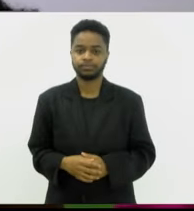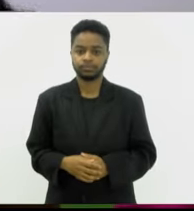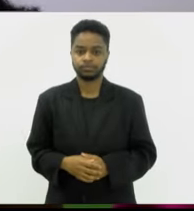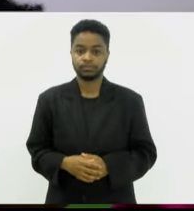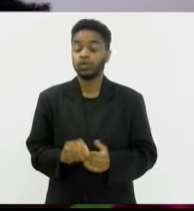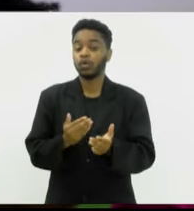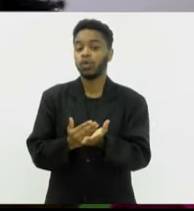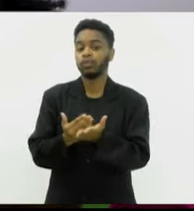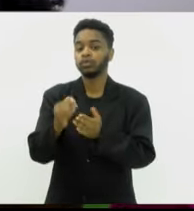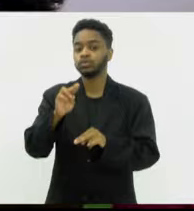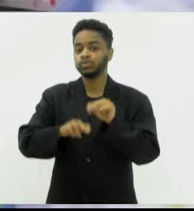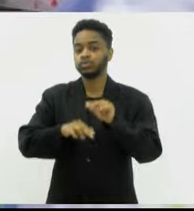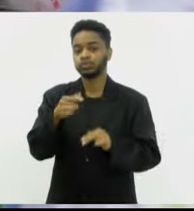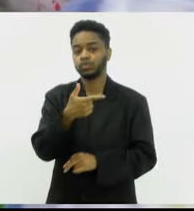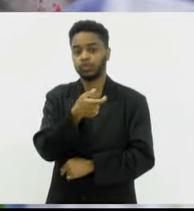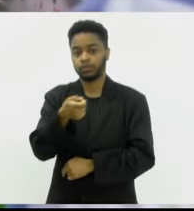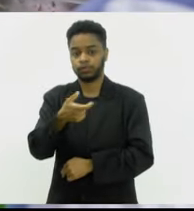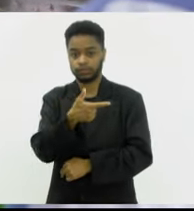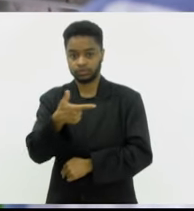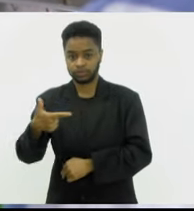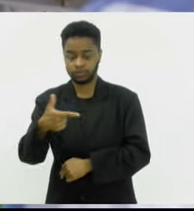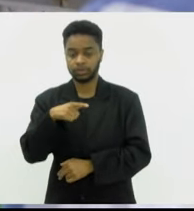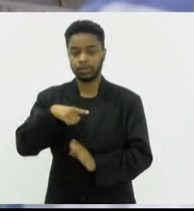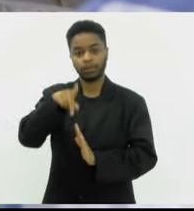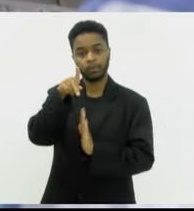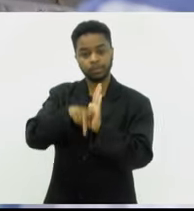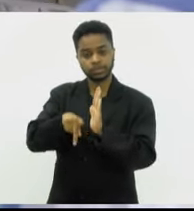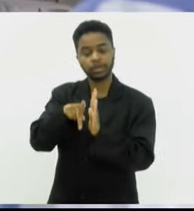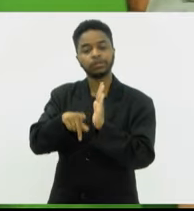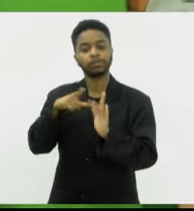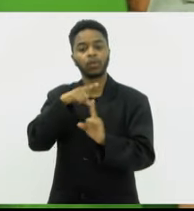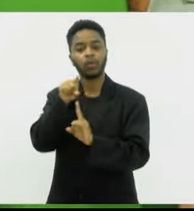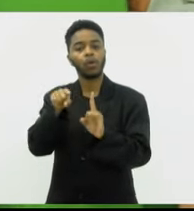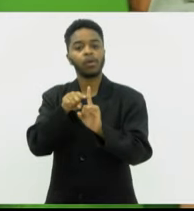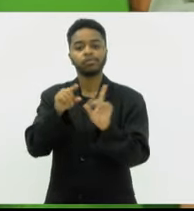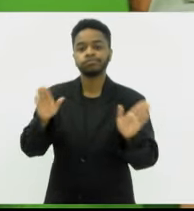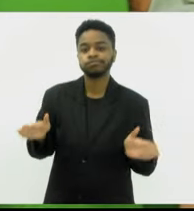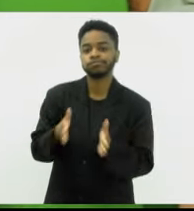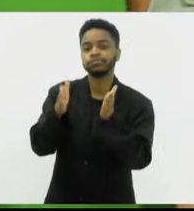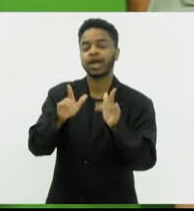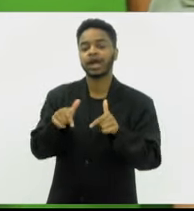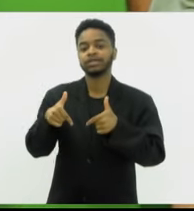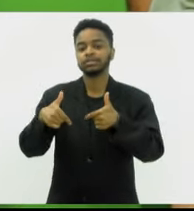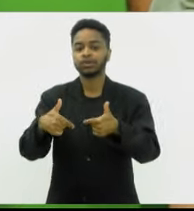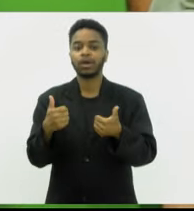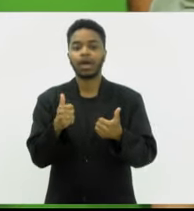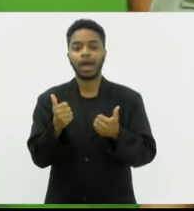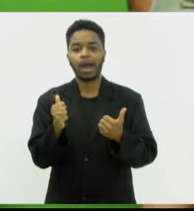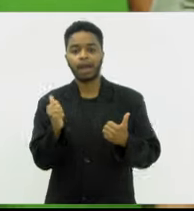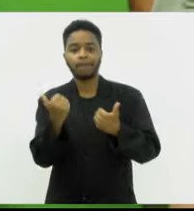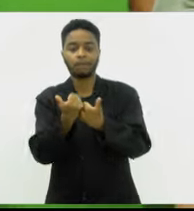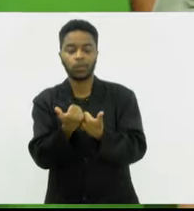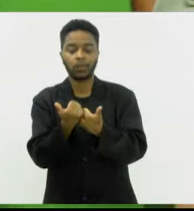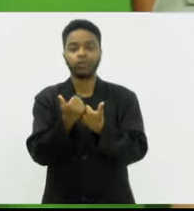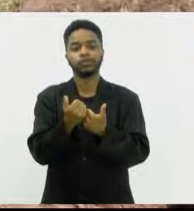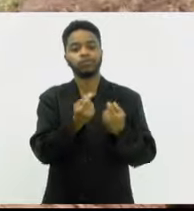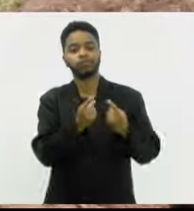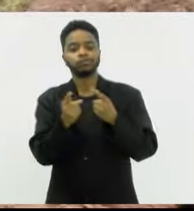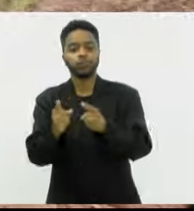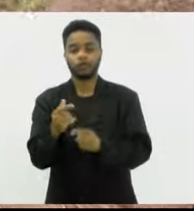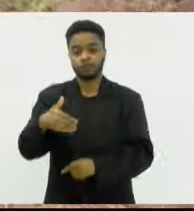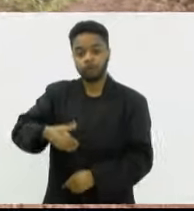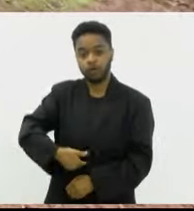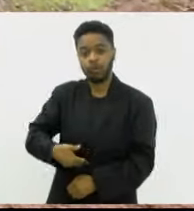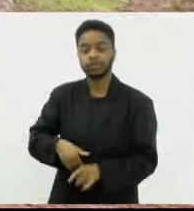Iniciado em junho de 2022, o projeto buscou desenvolver ações de apoio para o combate à fome e uma alimentação saudável, através